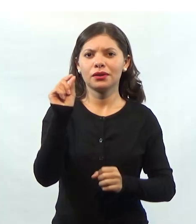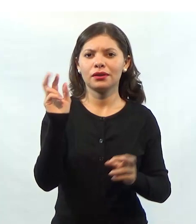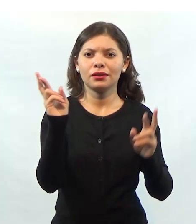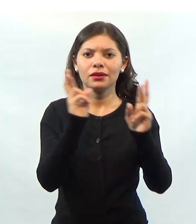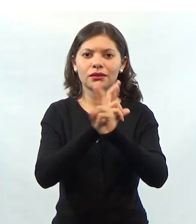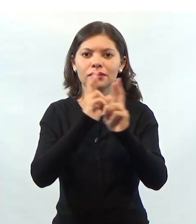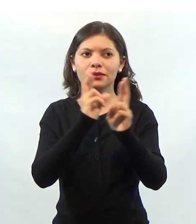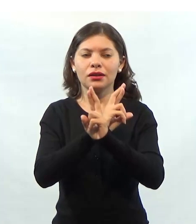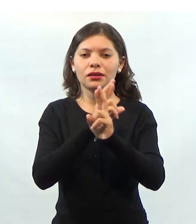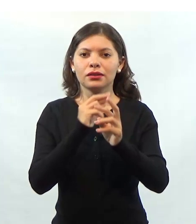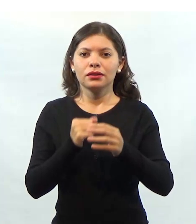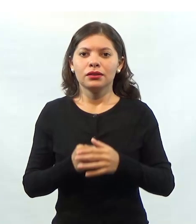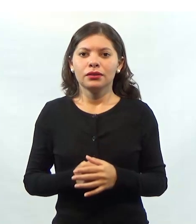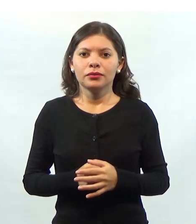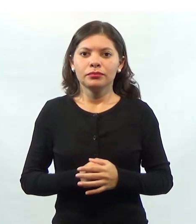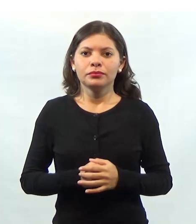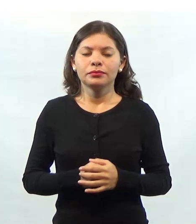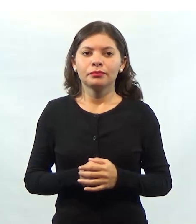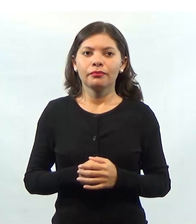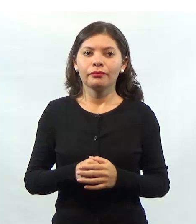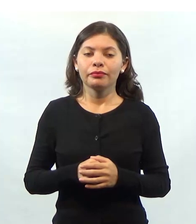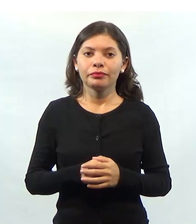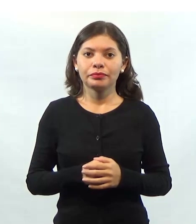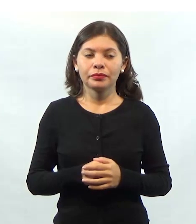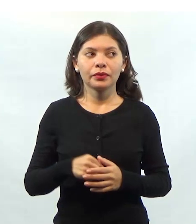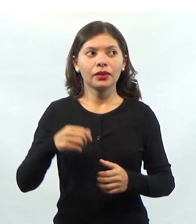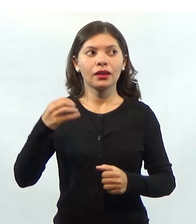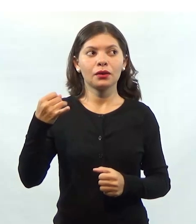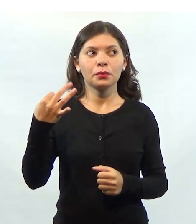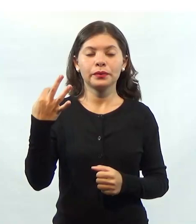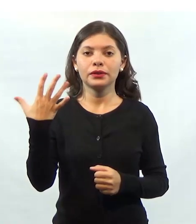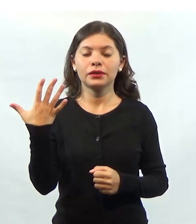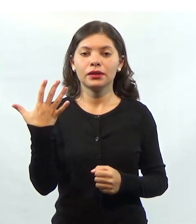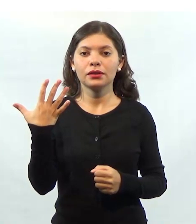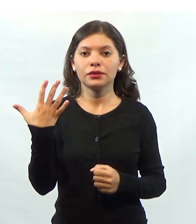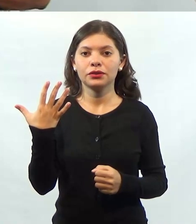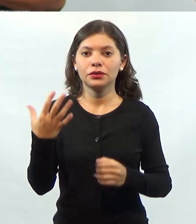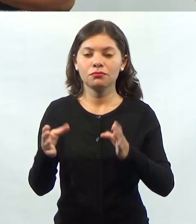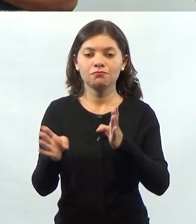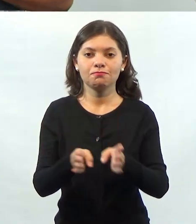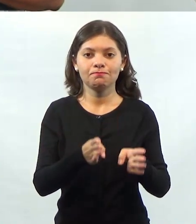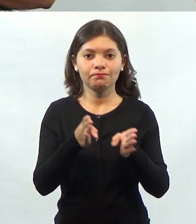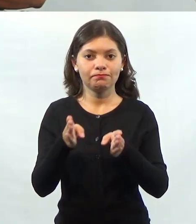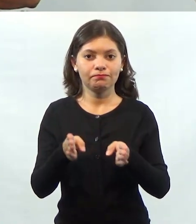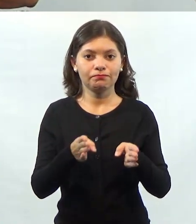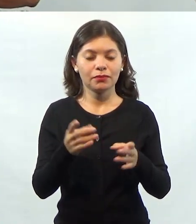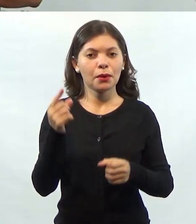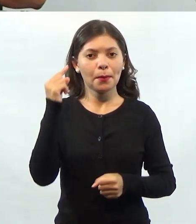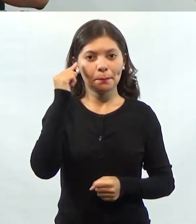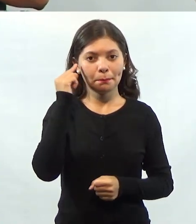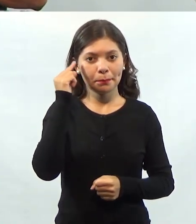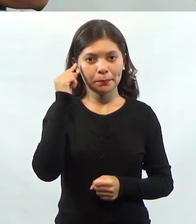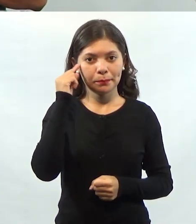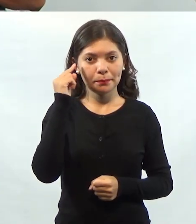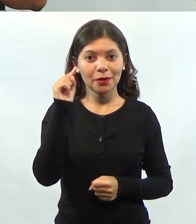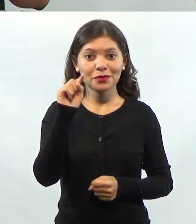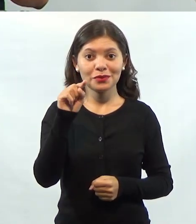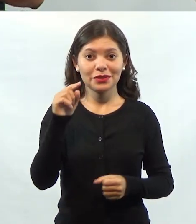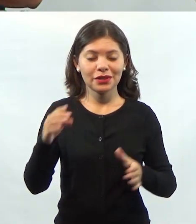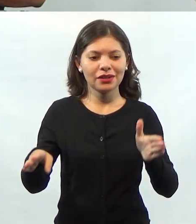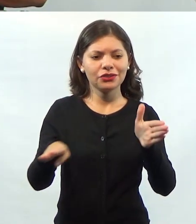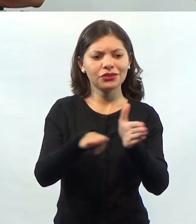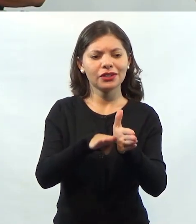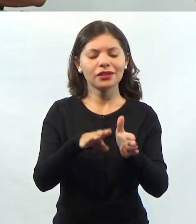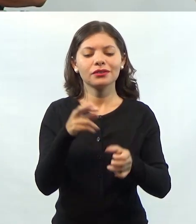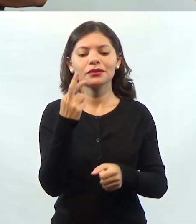está relacionado diretamente à quantidade de produção. Vamos pensar que você